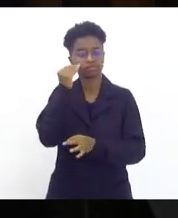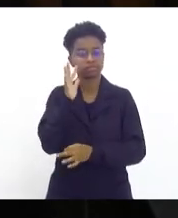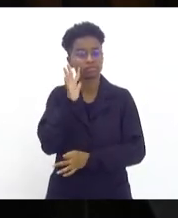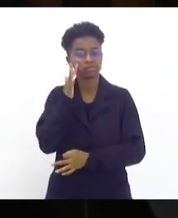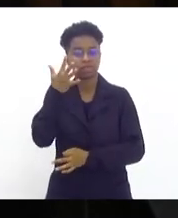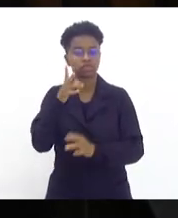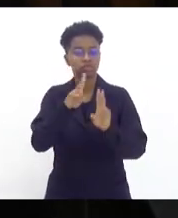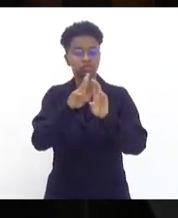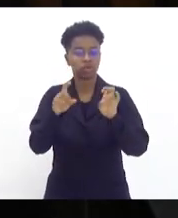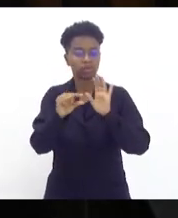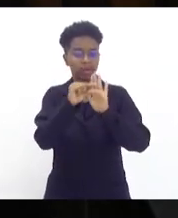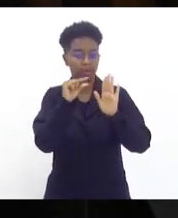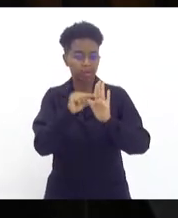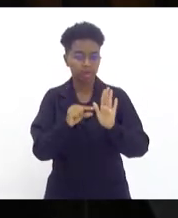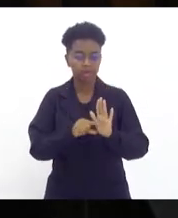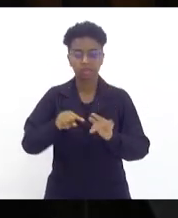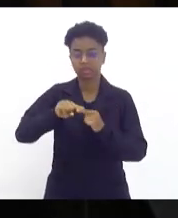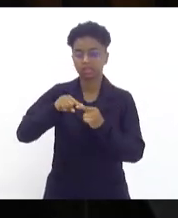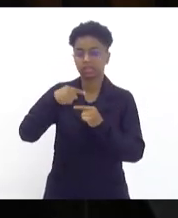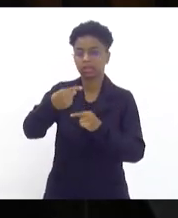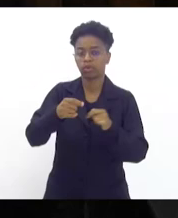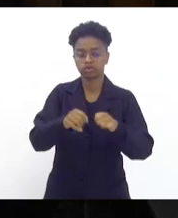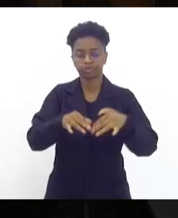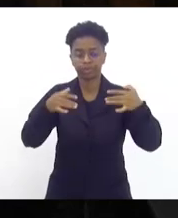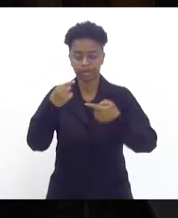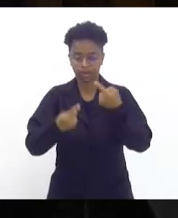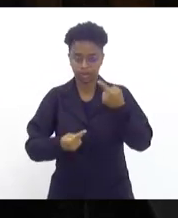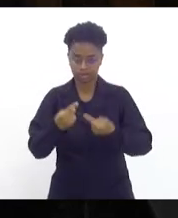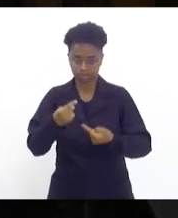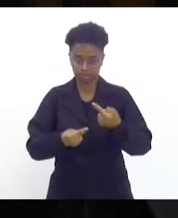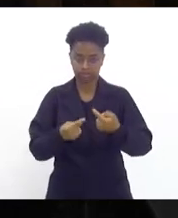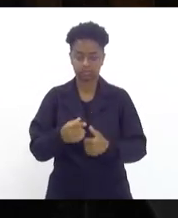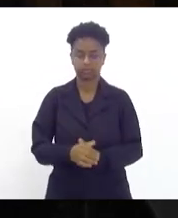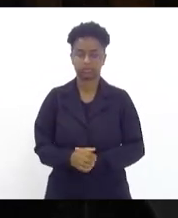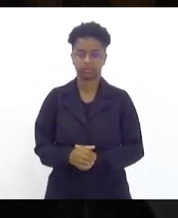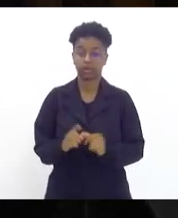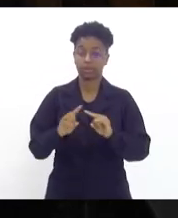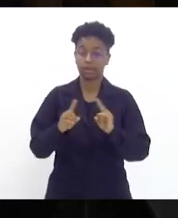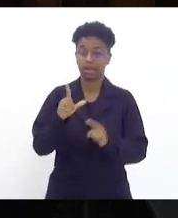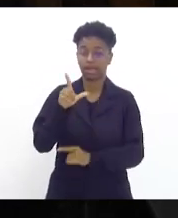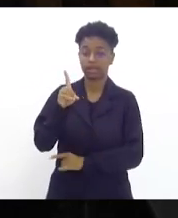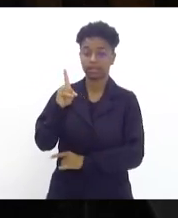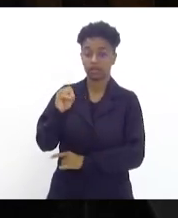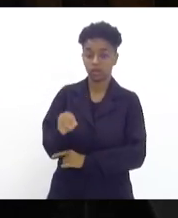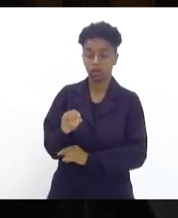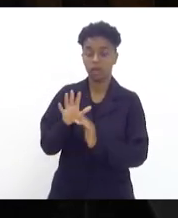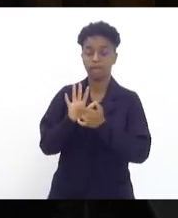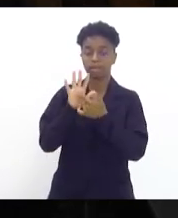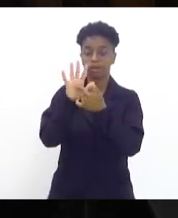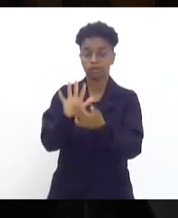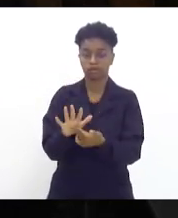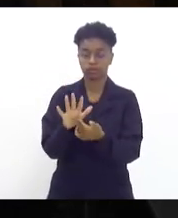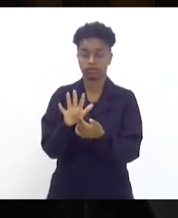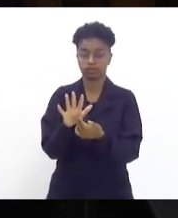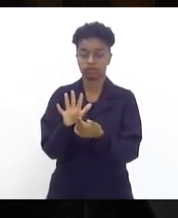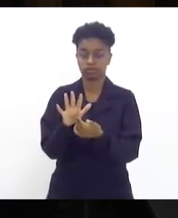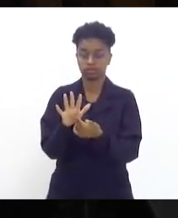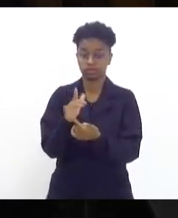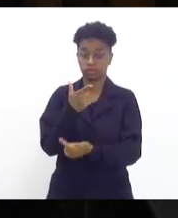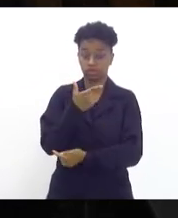sobre as emendas para depois vir a plenário. A LDO demonstra que em